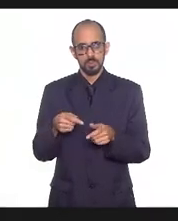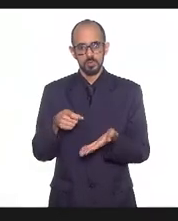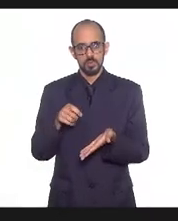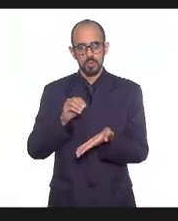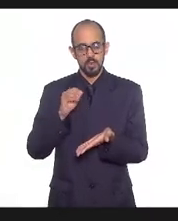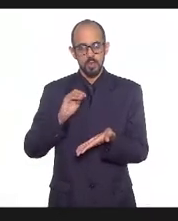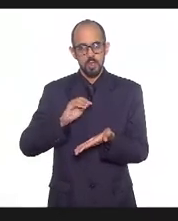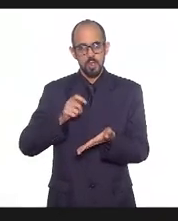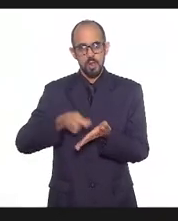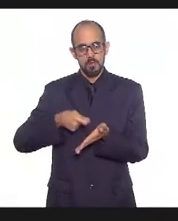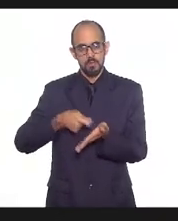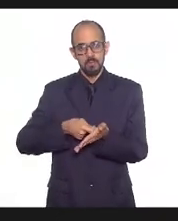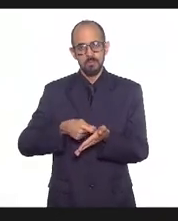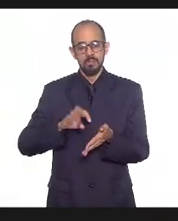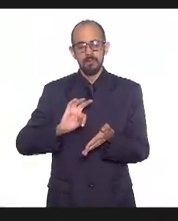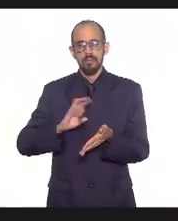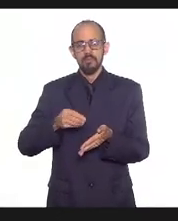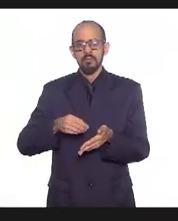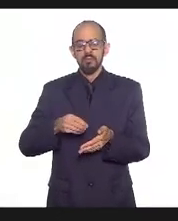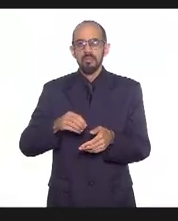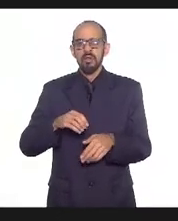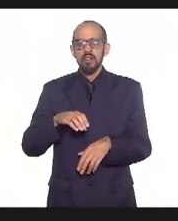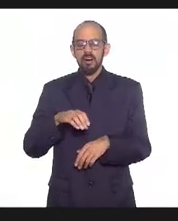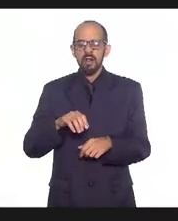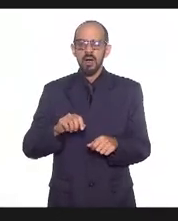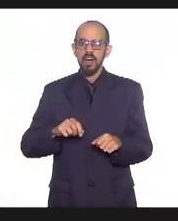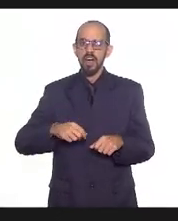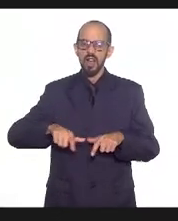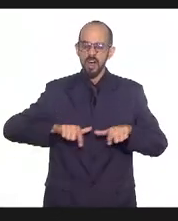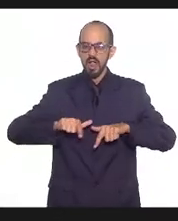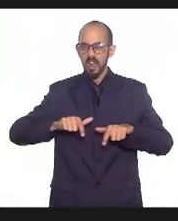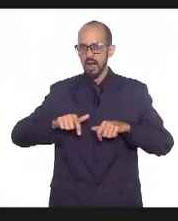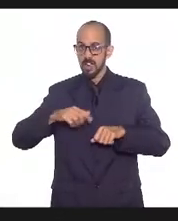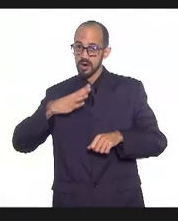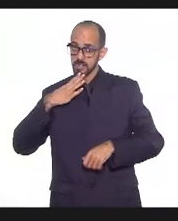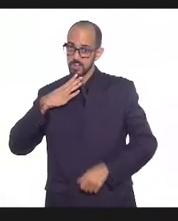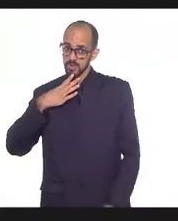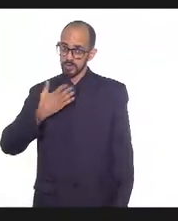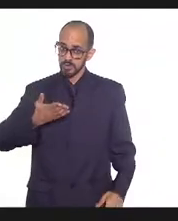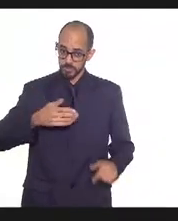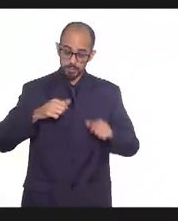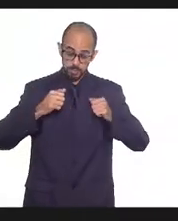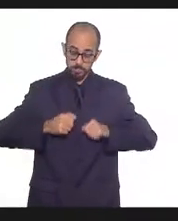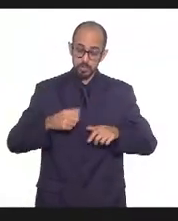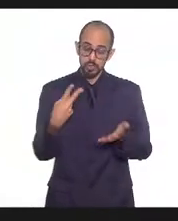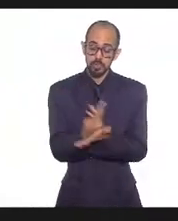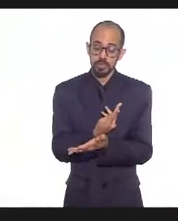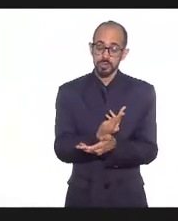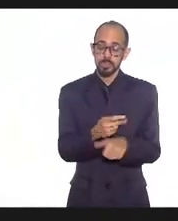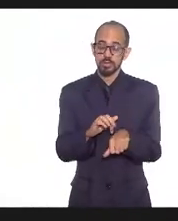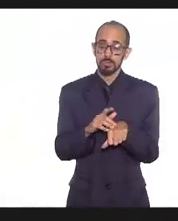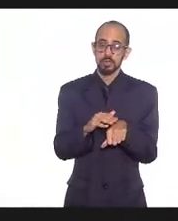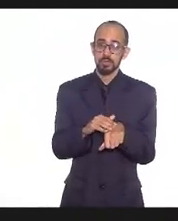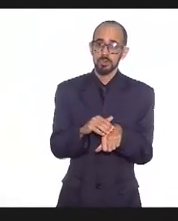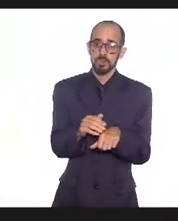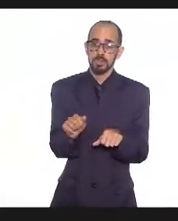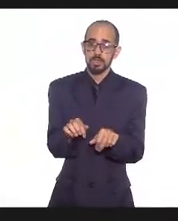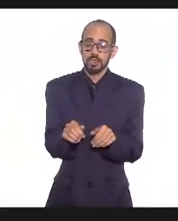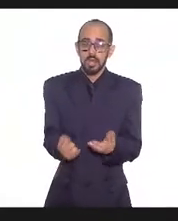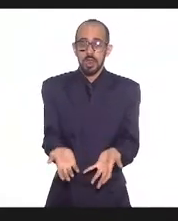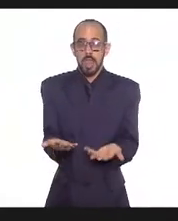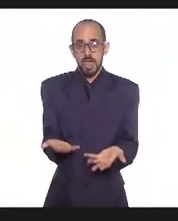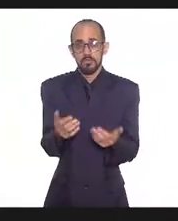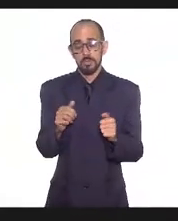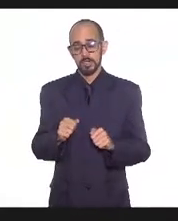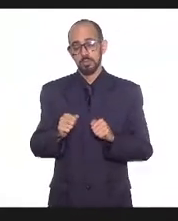possam ser preenchidas para conhecer também quem é essa pessoa que adoece com um caso leve porque ela pode adoecer com um caso leve mas pode estar levando a contaminação para uma outra